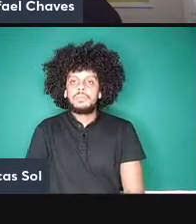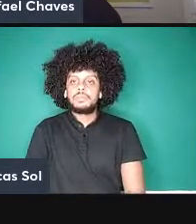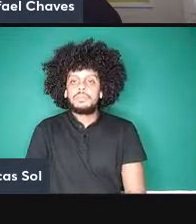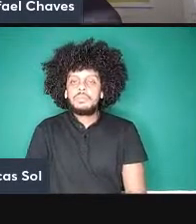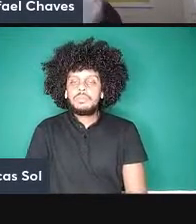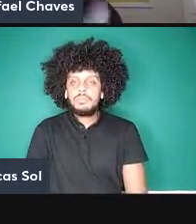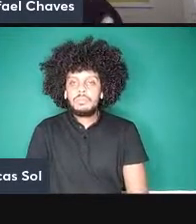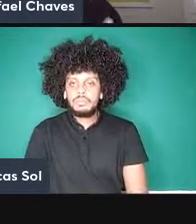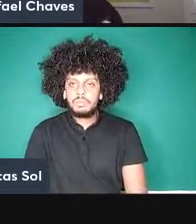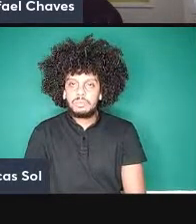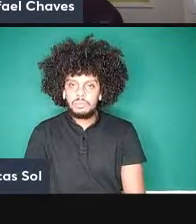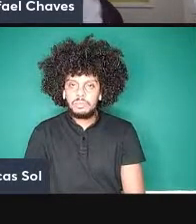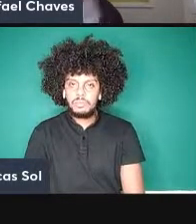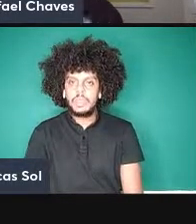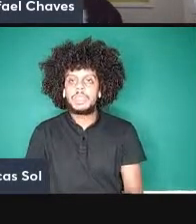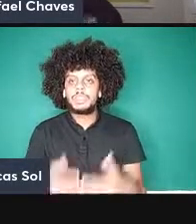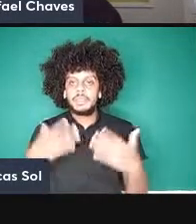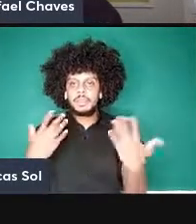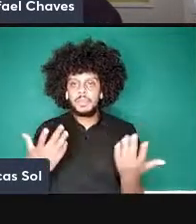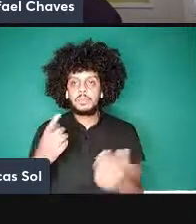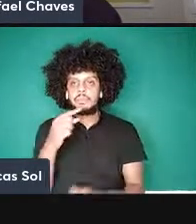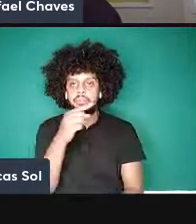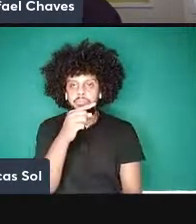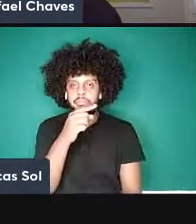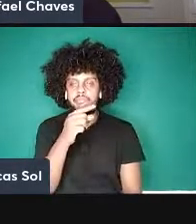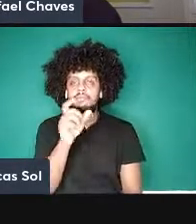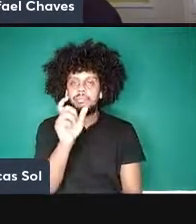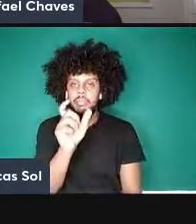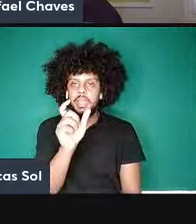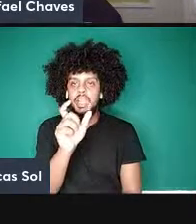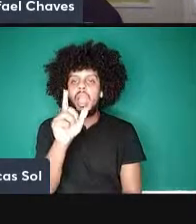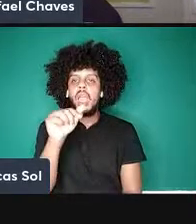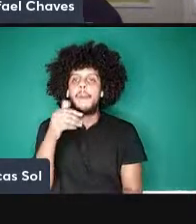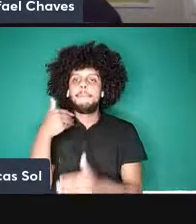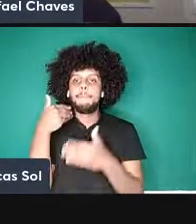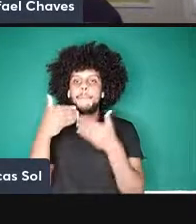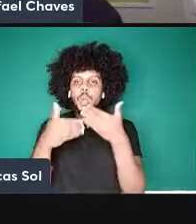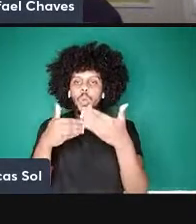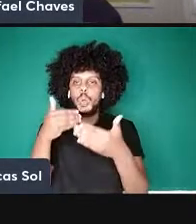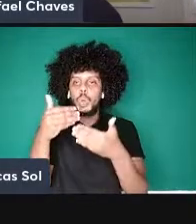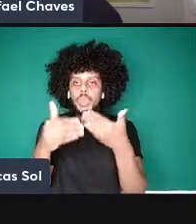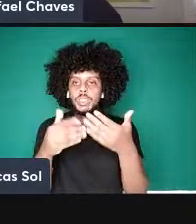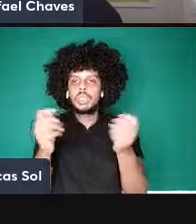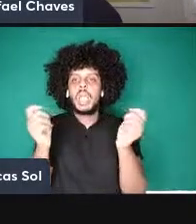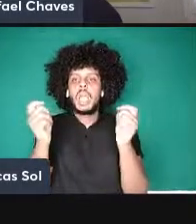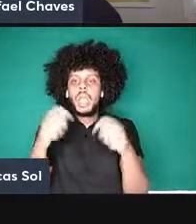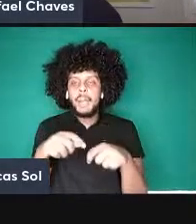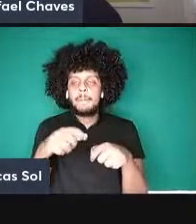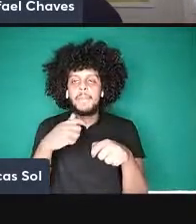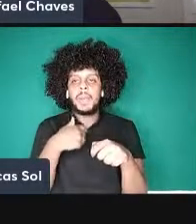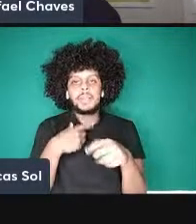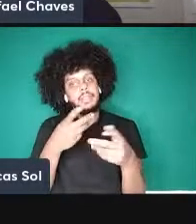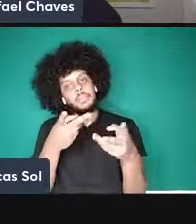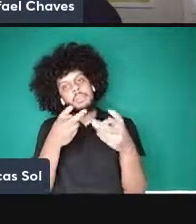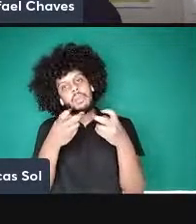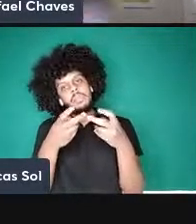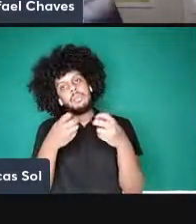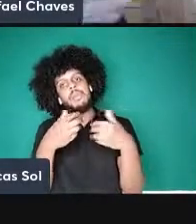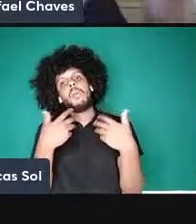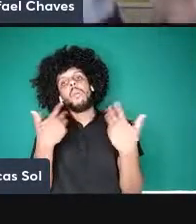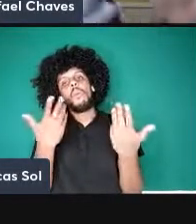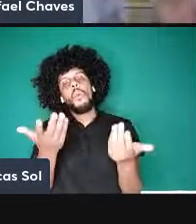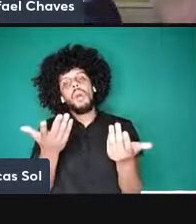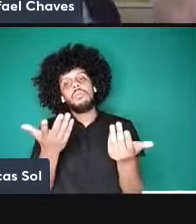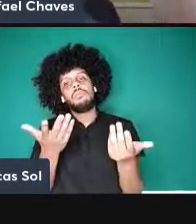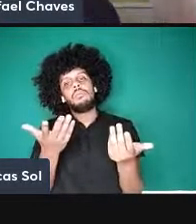a tomografia é um processo que me permite estimar quem são esses ângulos teta e fi então eu